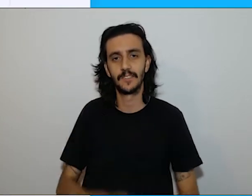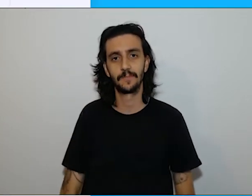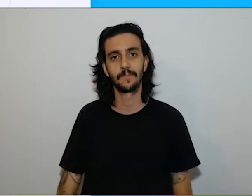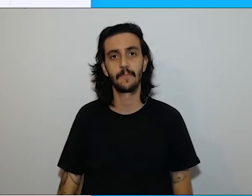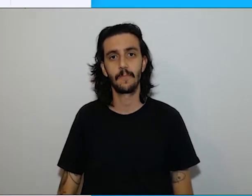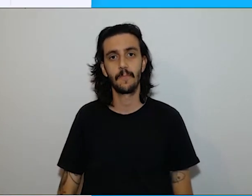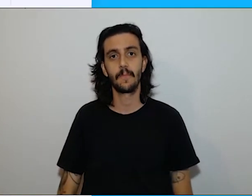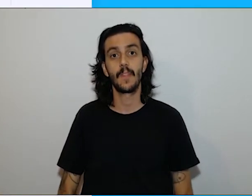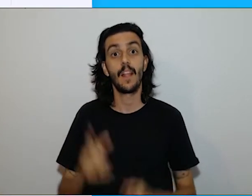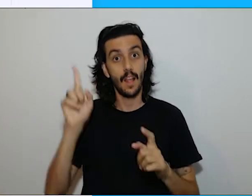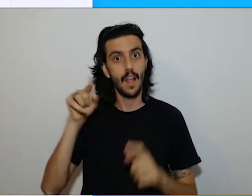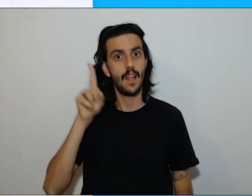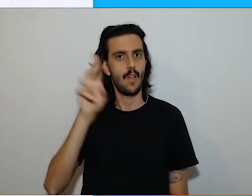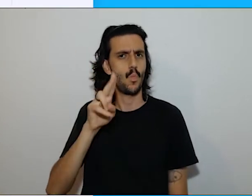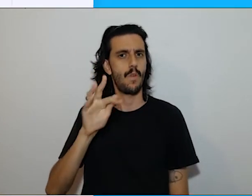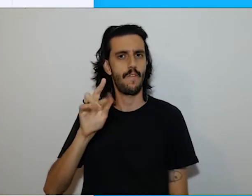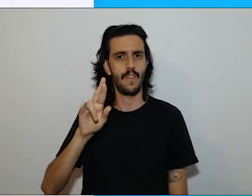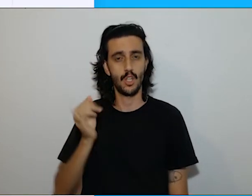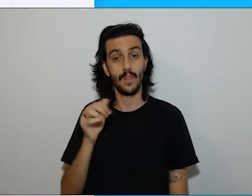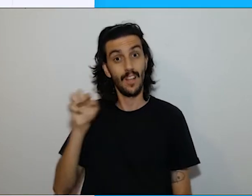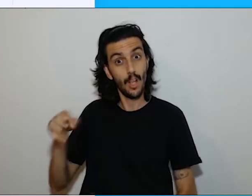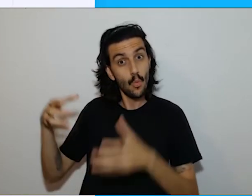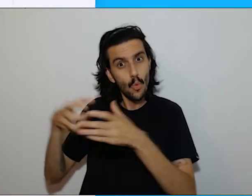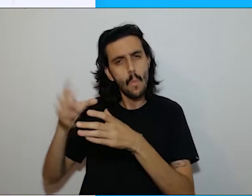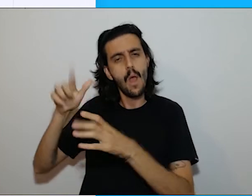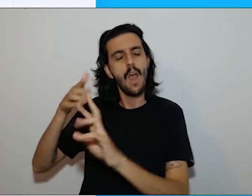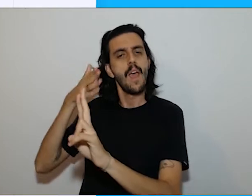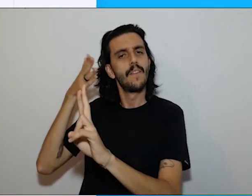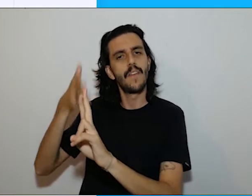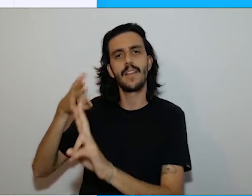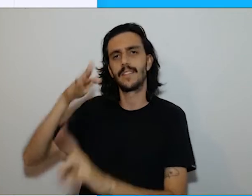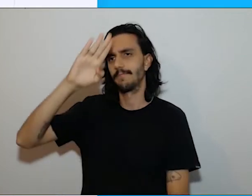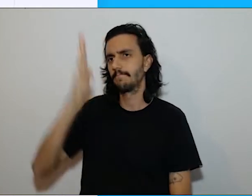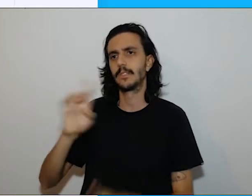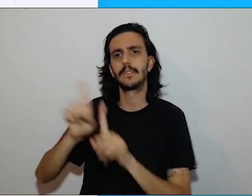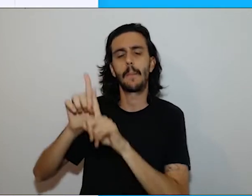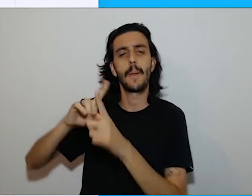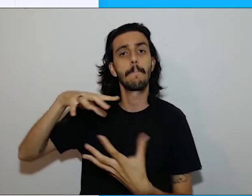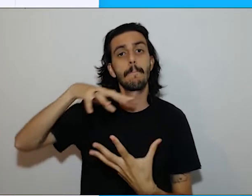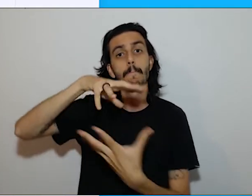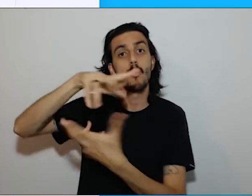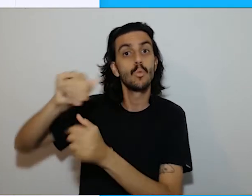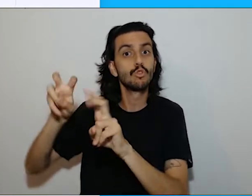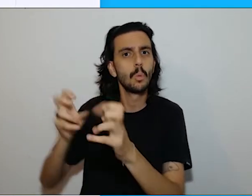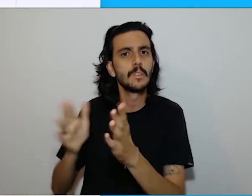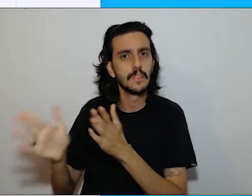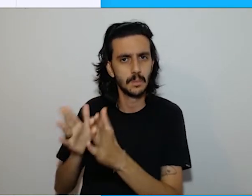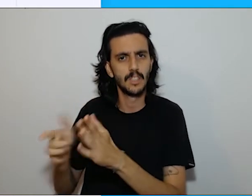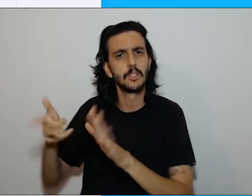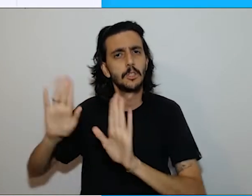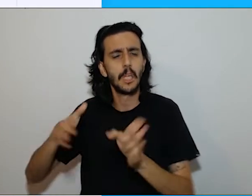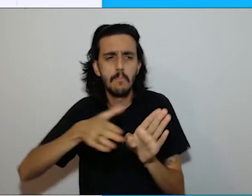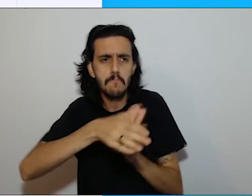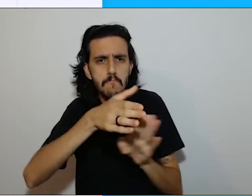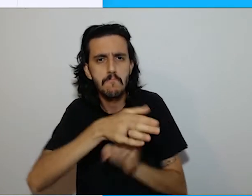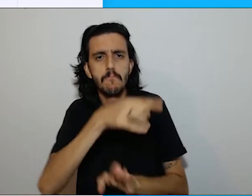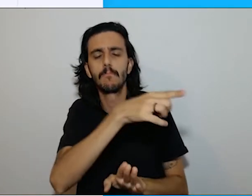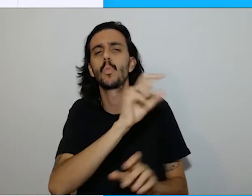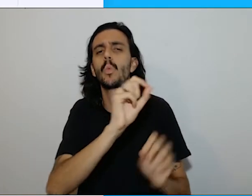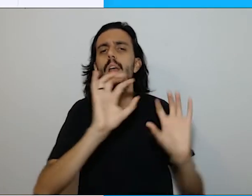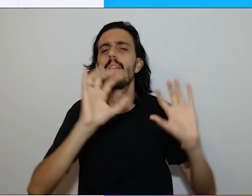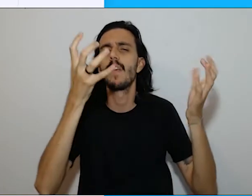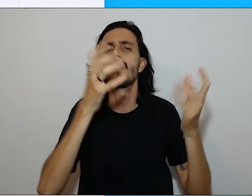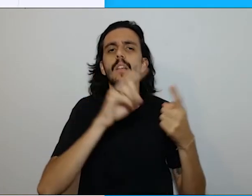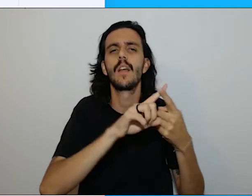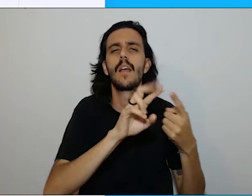do rio de janeiro o grupo se tornou referência nacional e internacional em acessibilidade e assessorou eventos como a rio mais